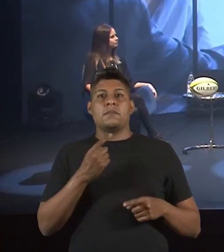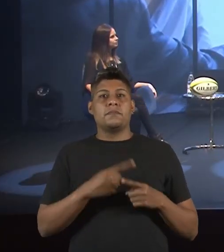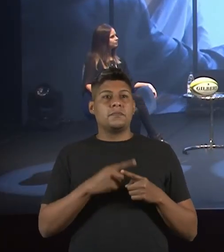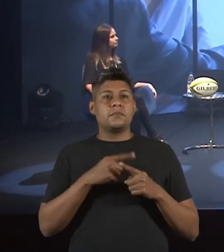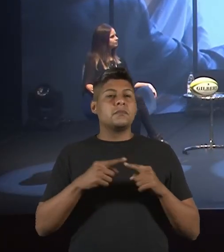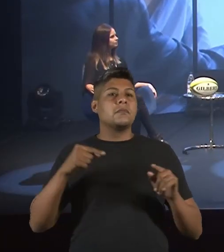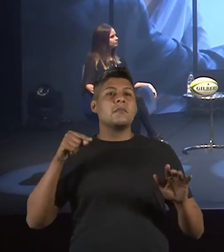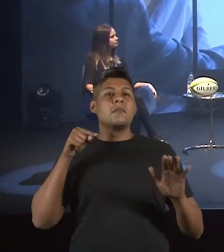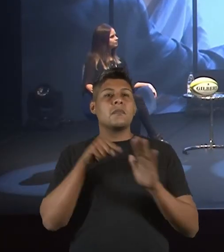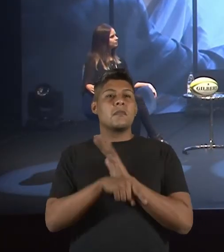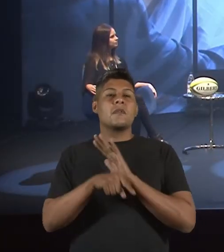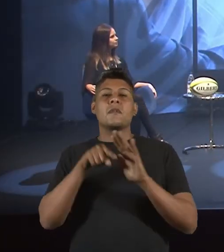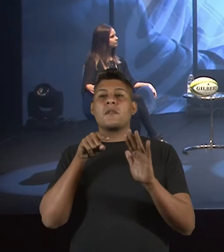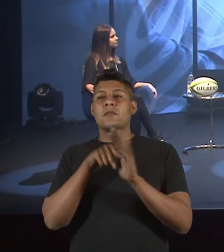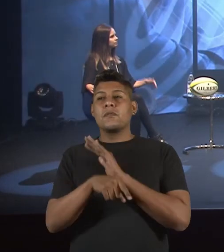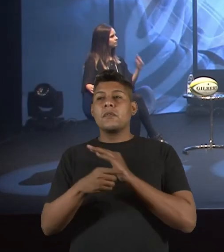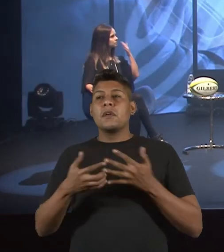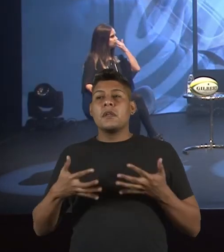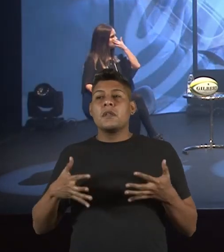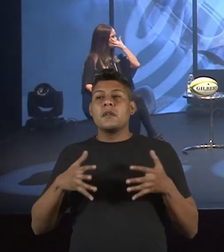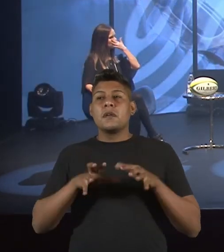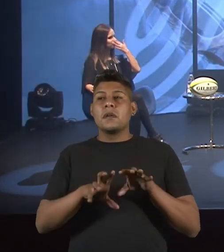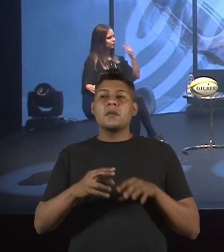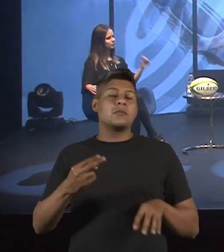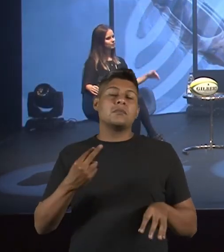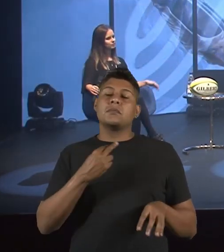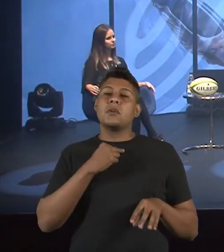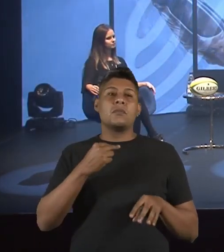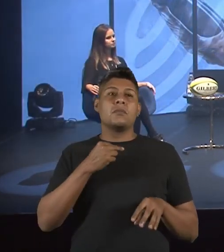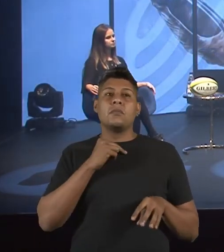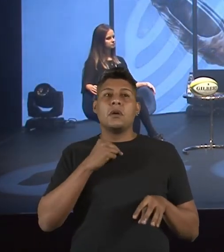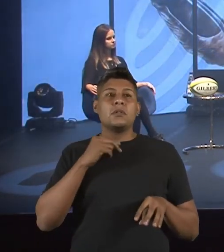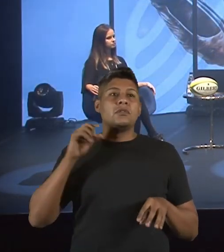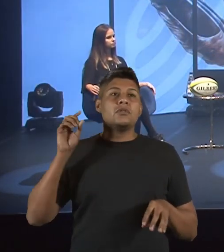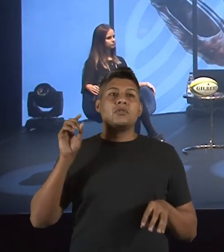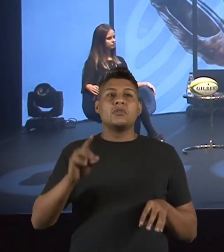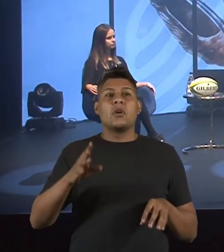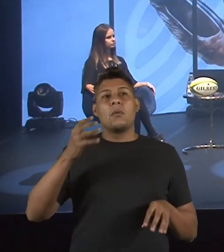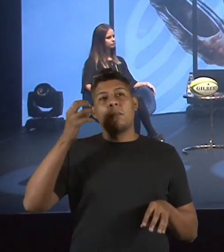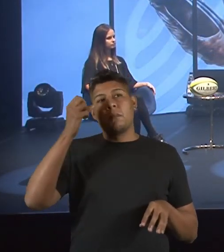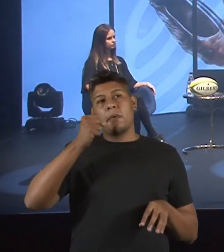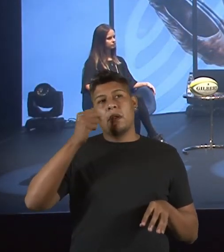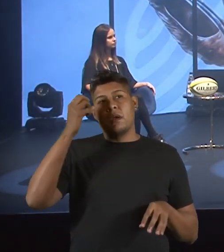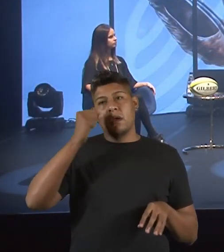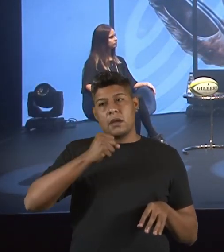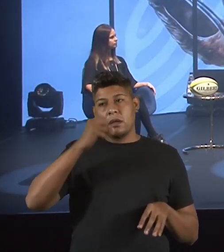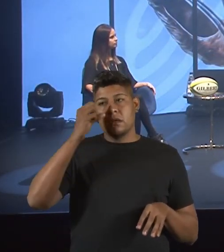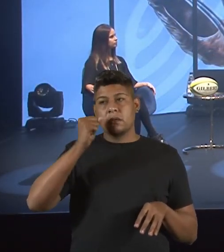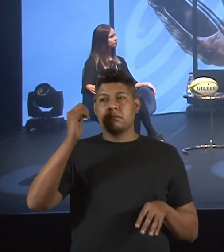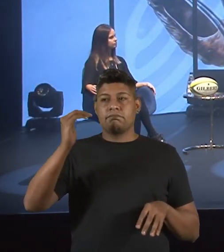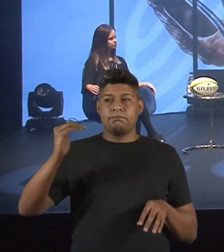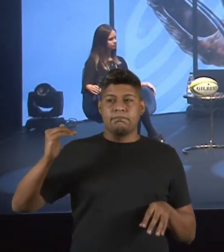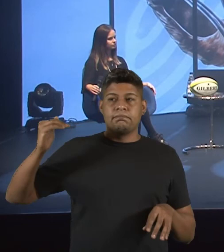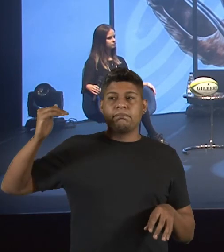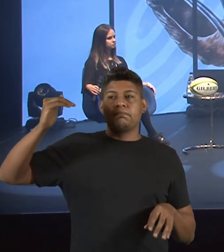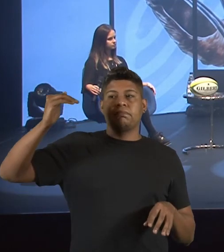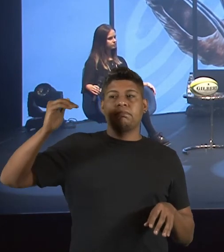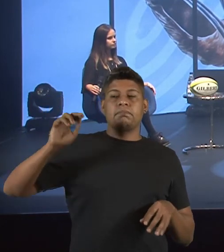eu faço essa pergunta? Porque a inclusão não pode ser somente branca, privilegiada,